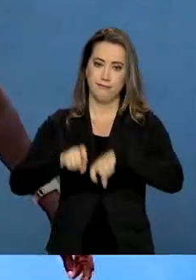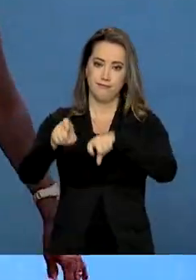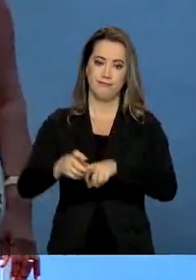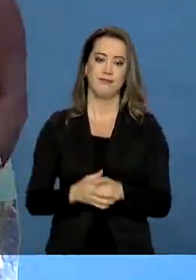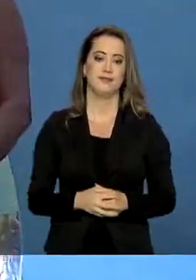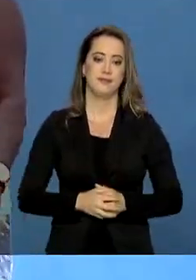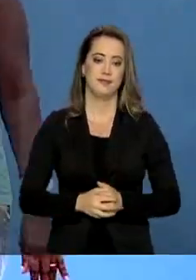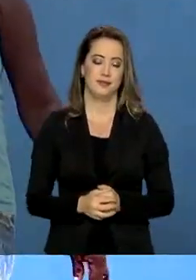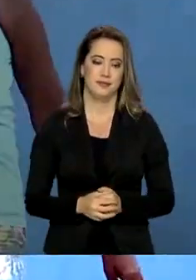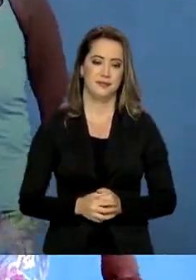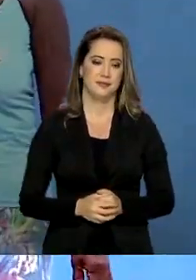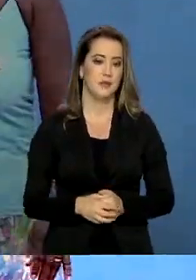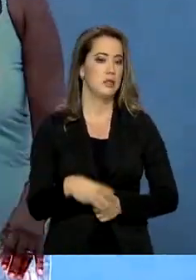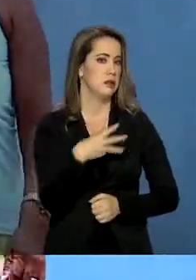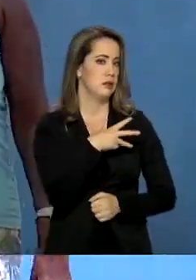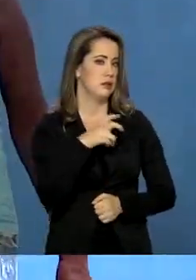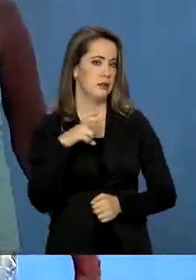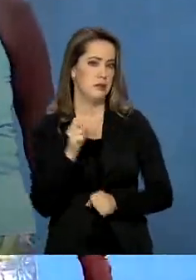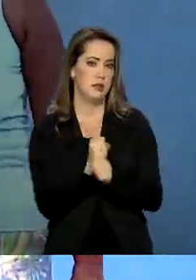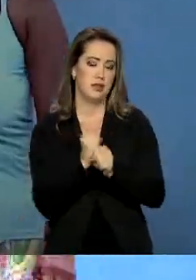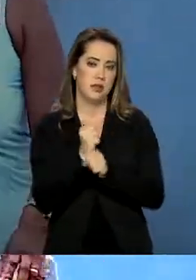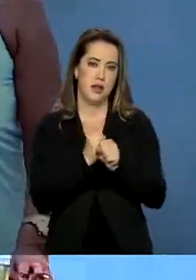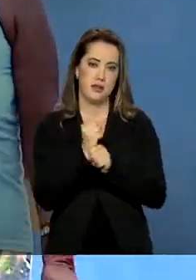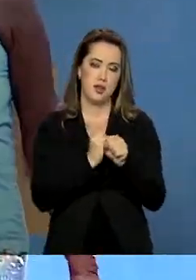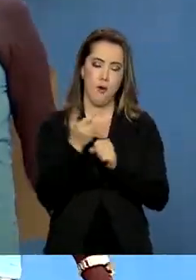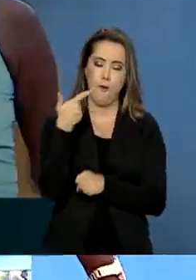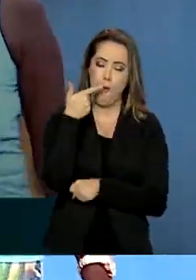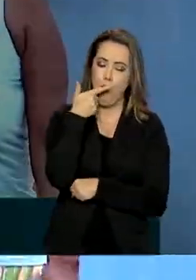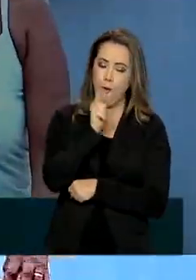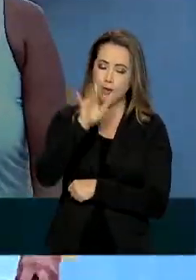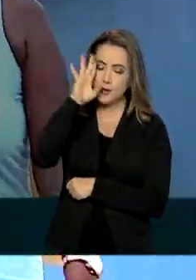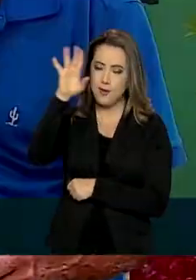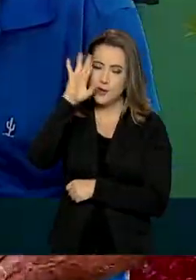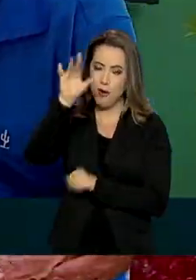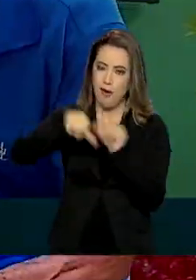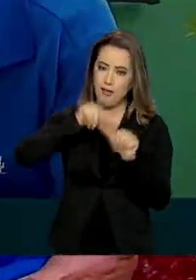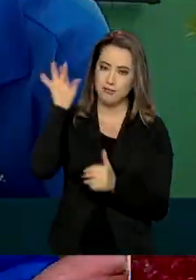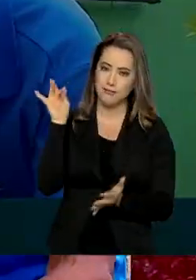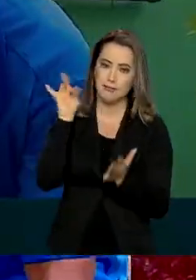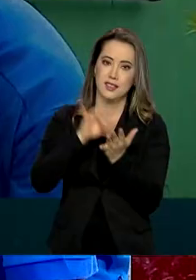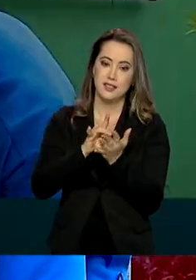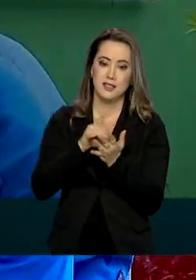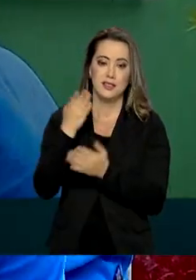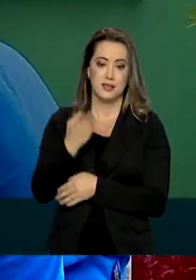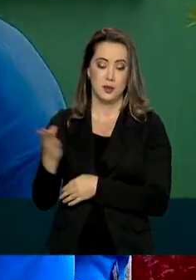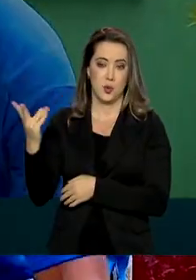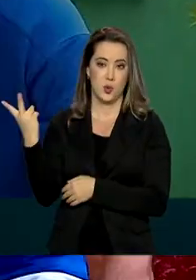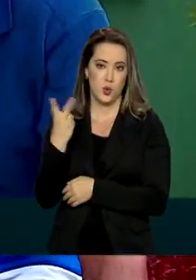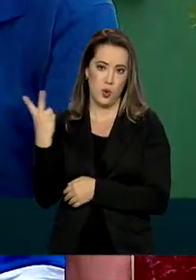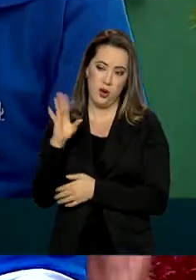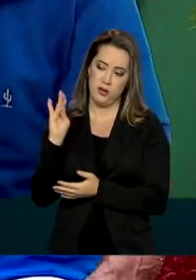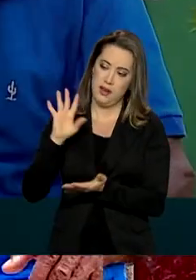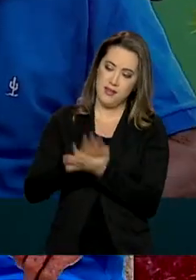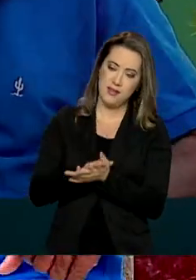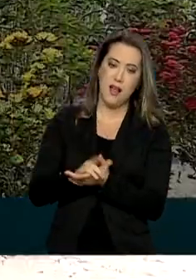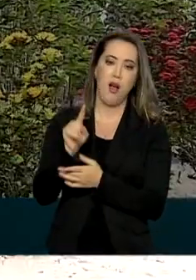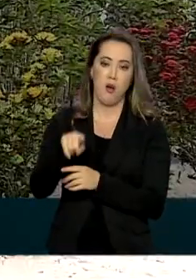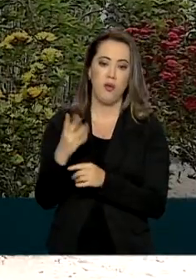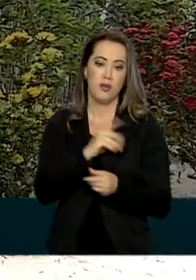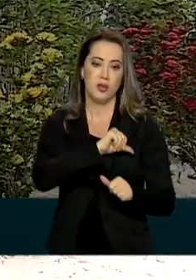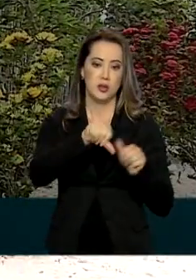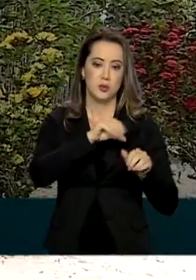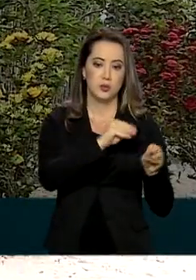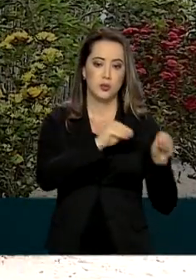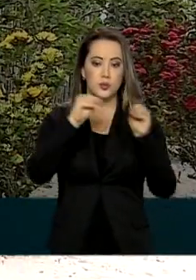Foram 35 anos de trajetória até a realização de um sonho. Seu Catarino e Dona Francisca foram realocados